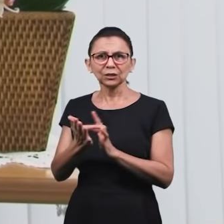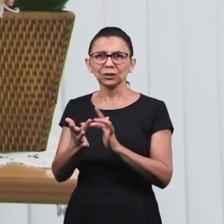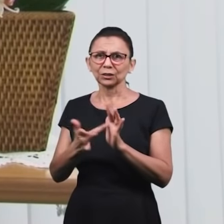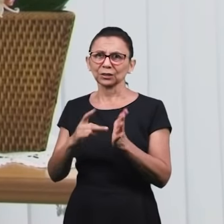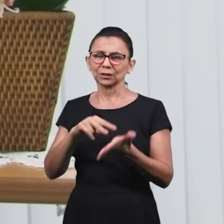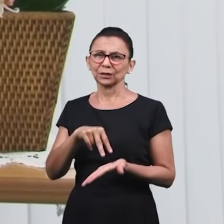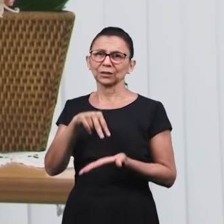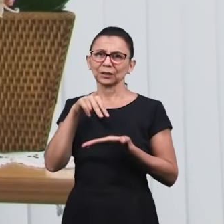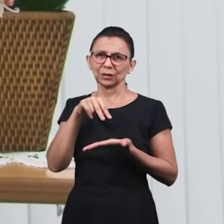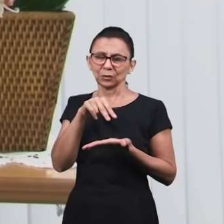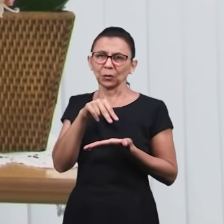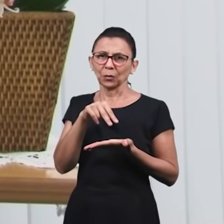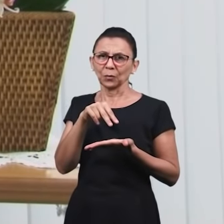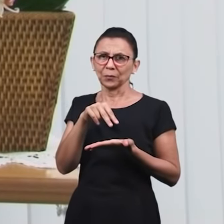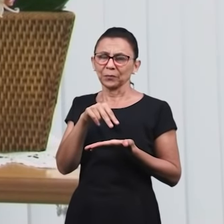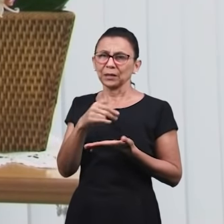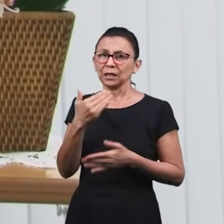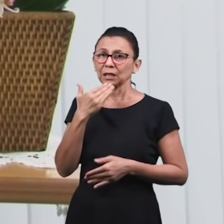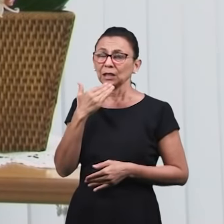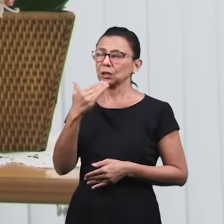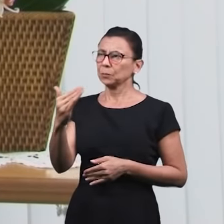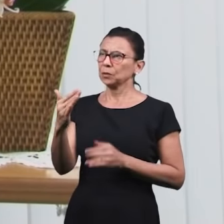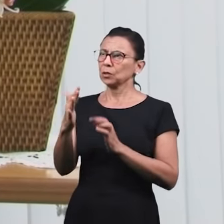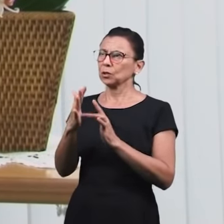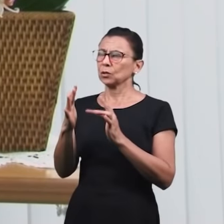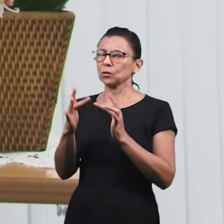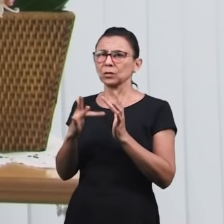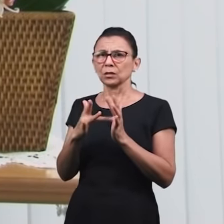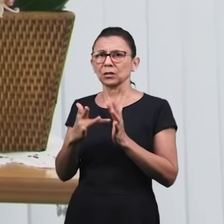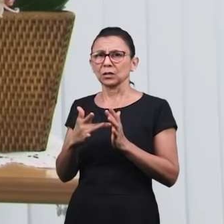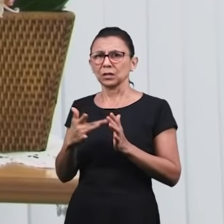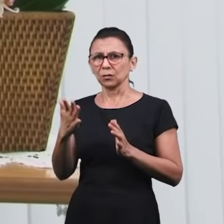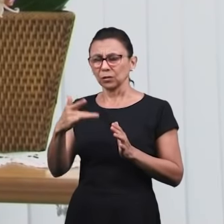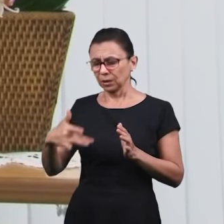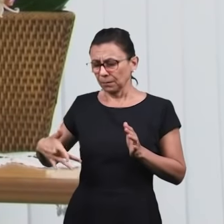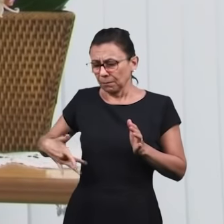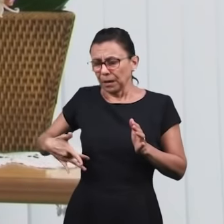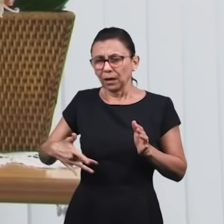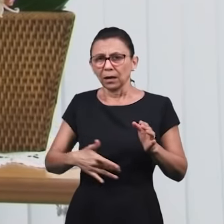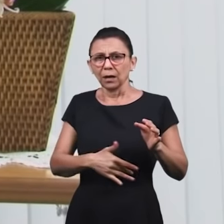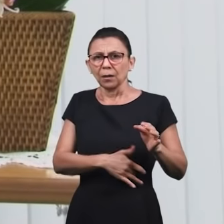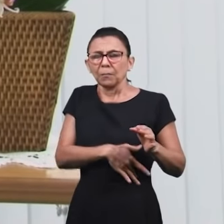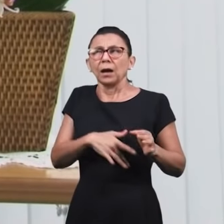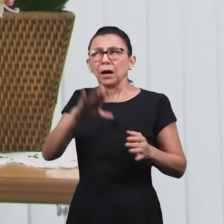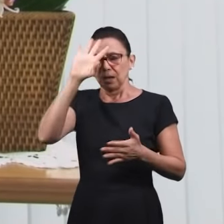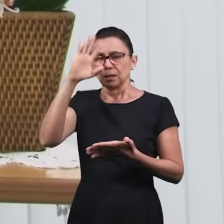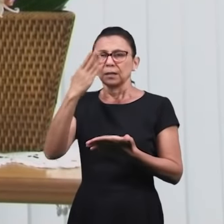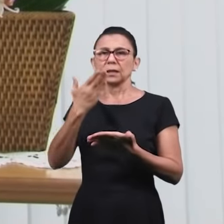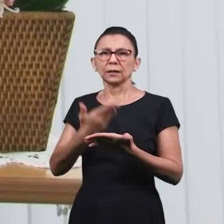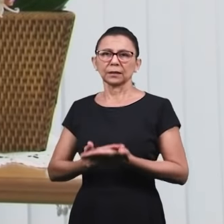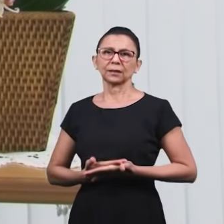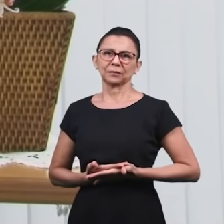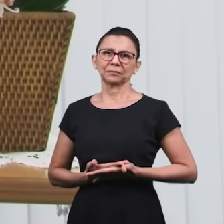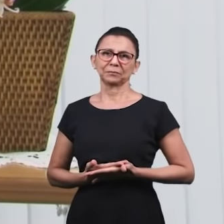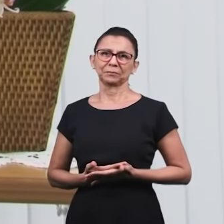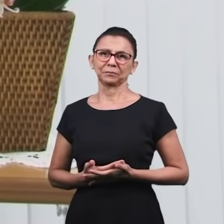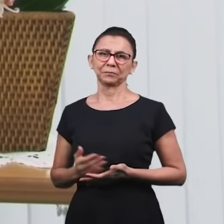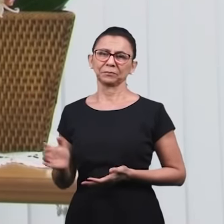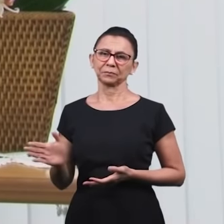feridas e no teu lado ferido. E quando ele assim o fez, por permissão do Senhor, ele louvou e glorificou o nome do Senhor.